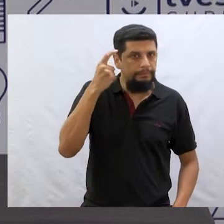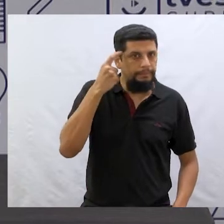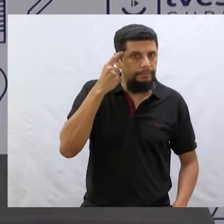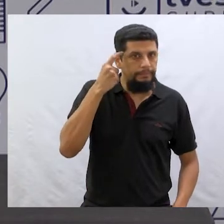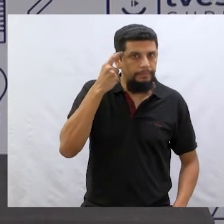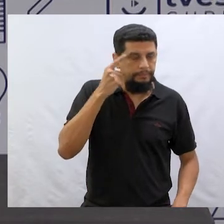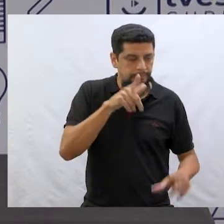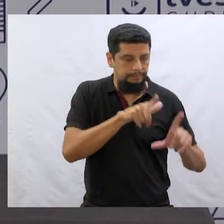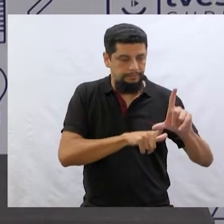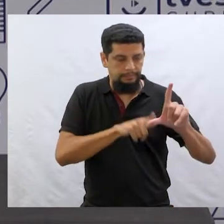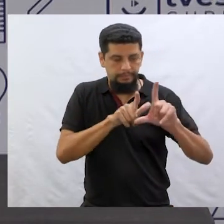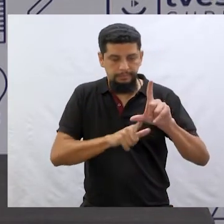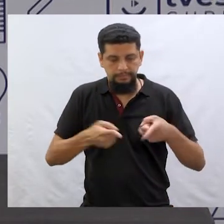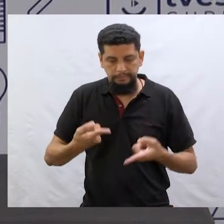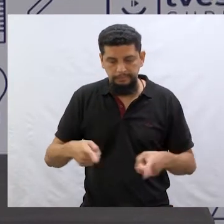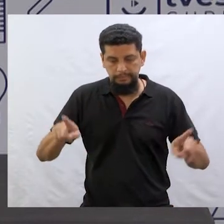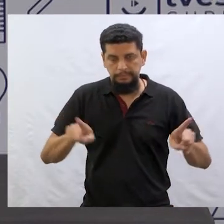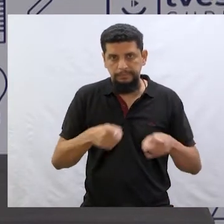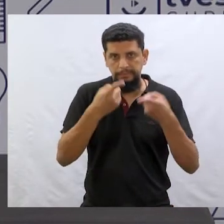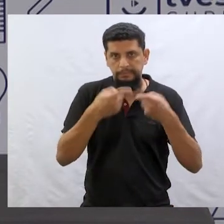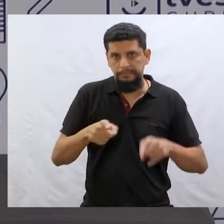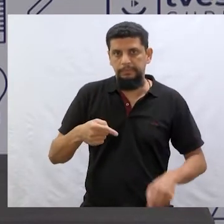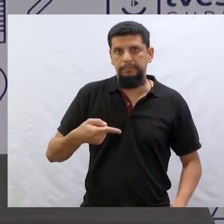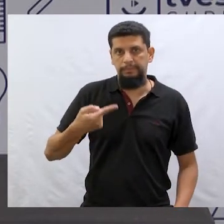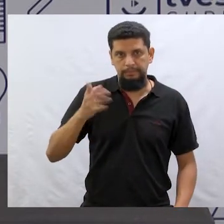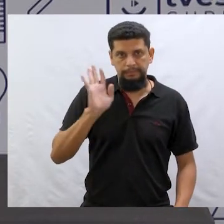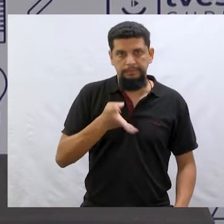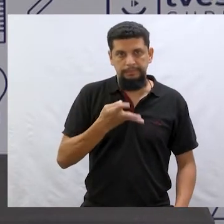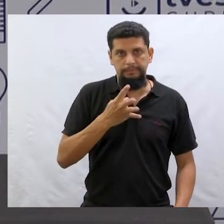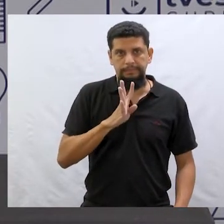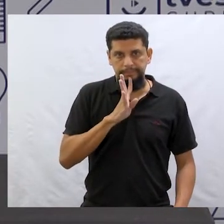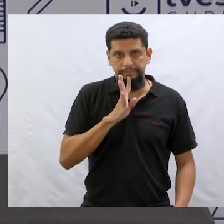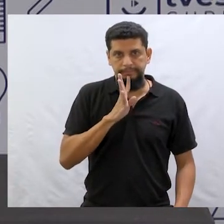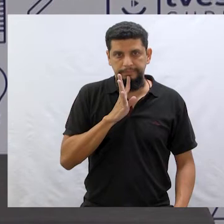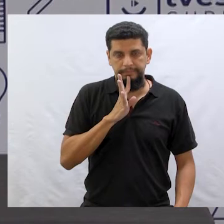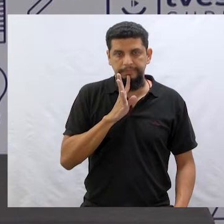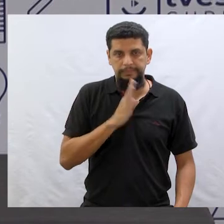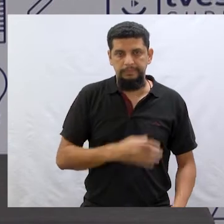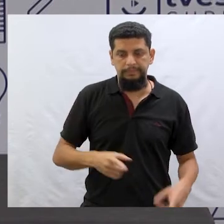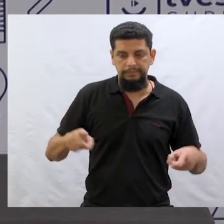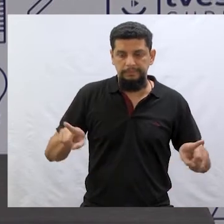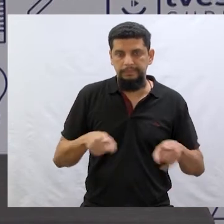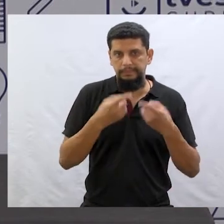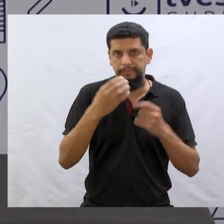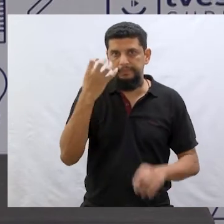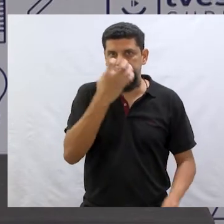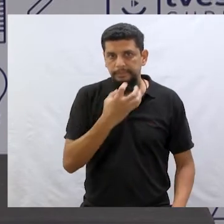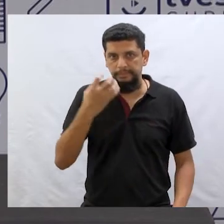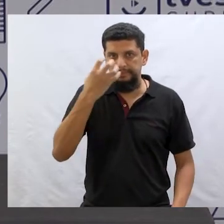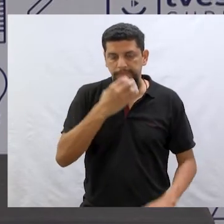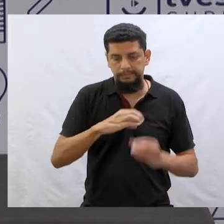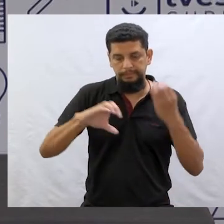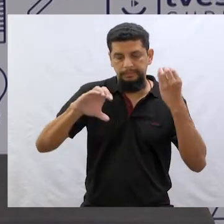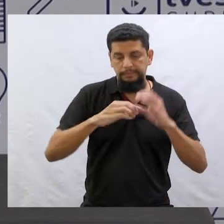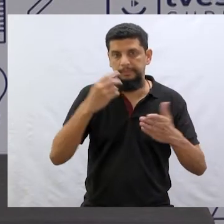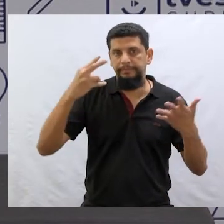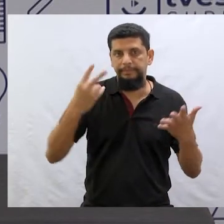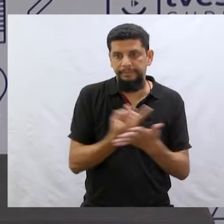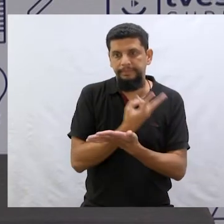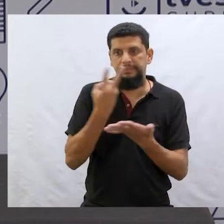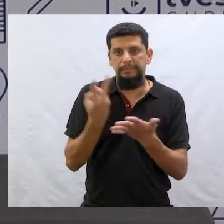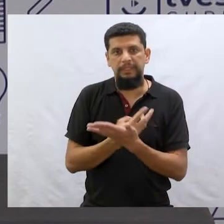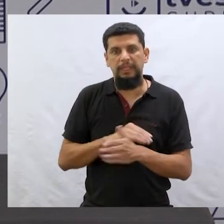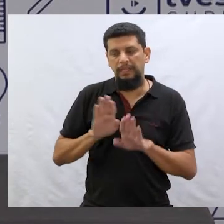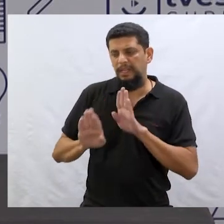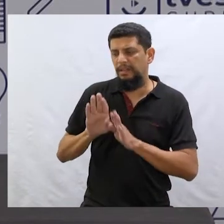sobre as letras de música que a gente já cantou errado na vida. Quantas vezes